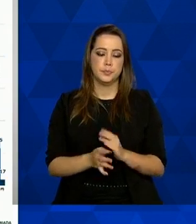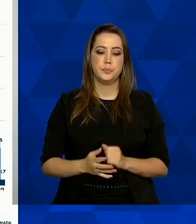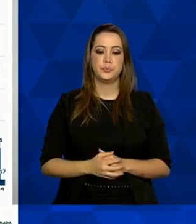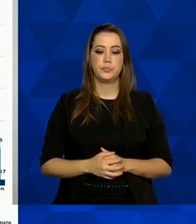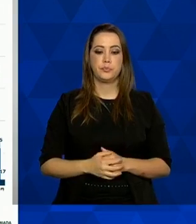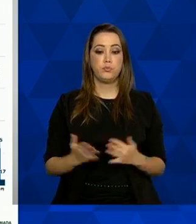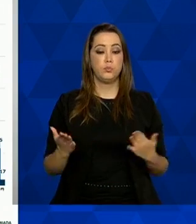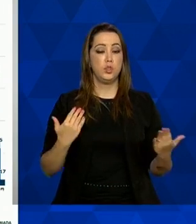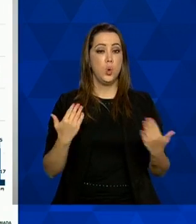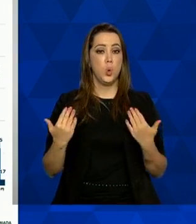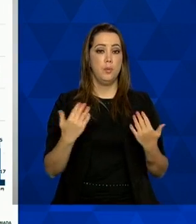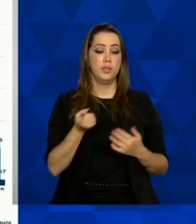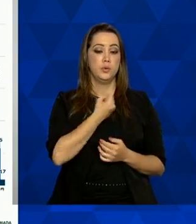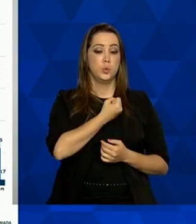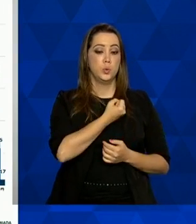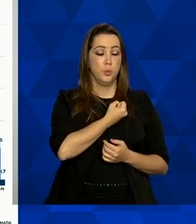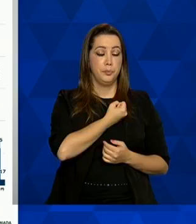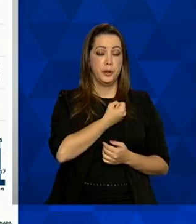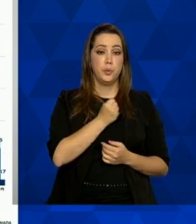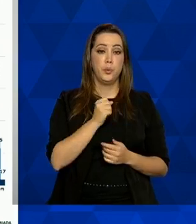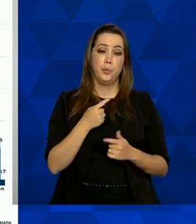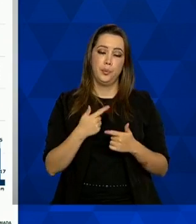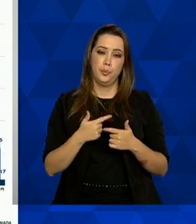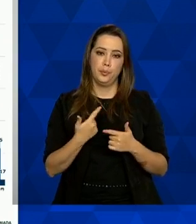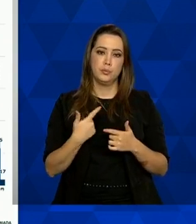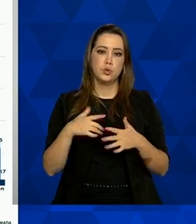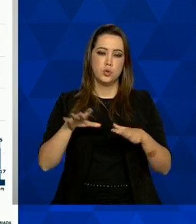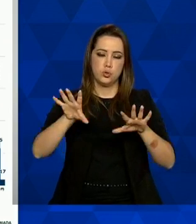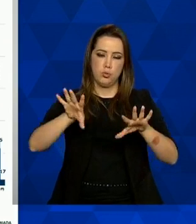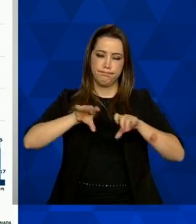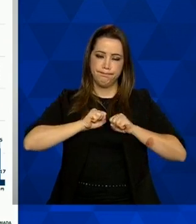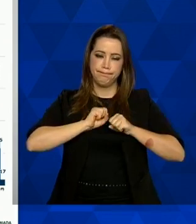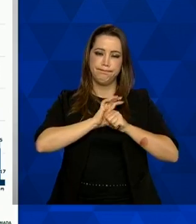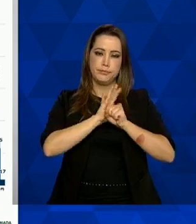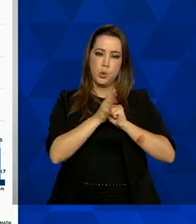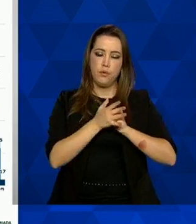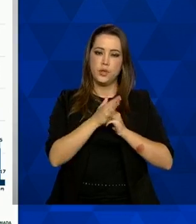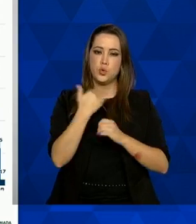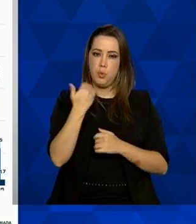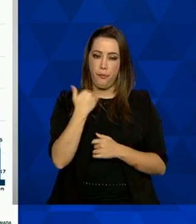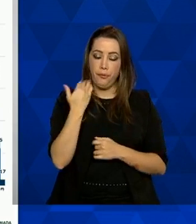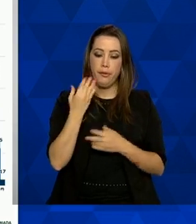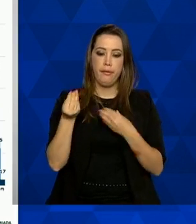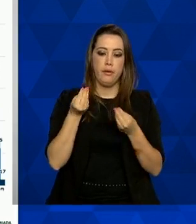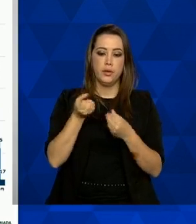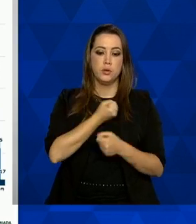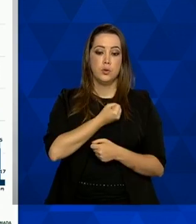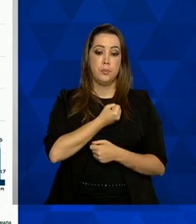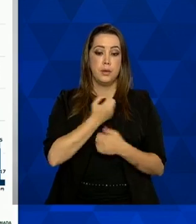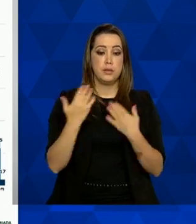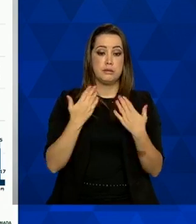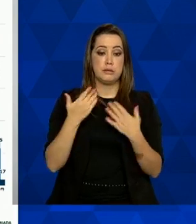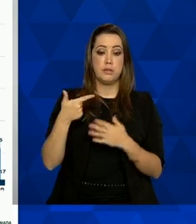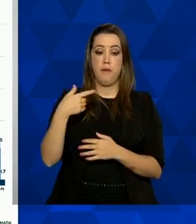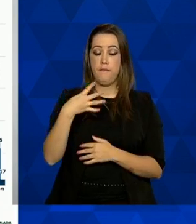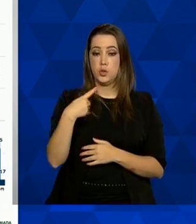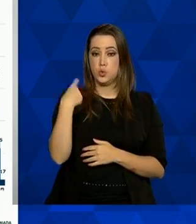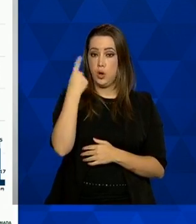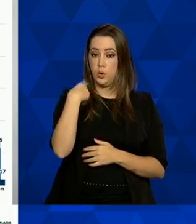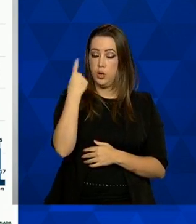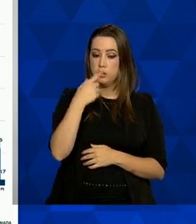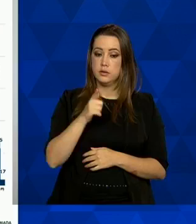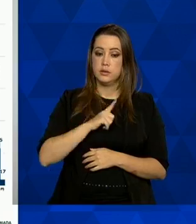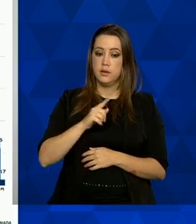em relação aos óbitos por covid conforme a gente colocou sempre coloca que embora nas últimas 24 horas houve